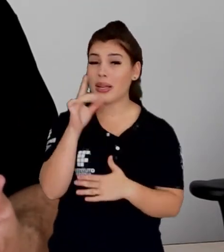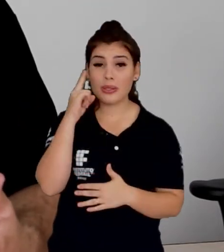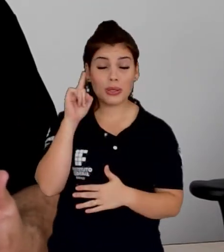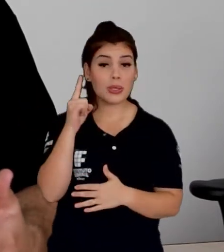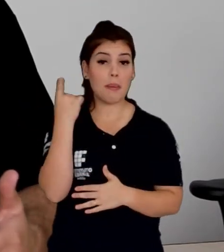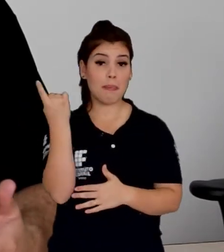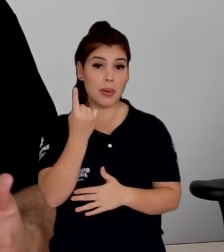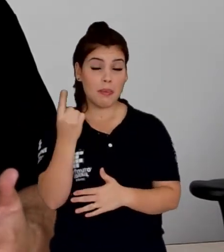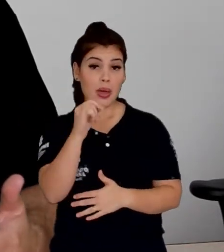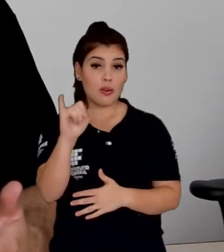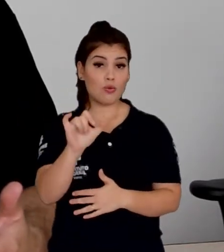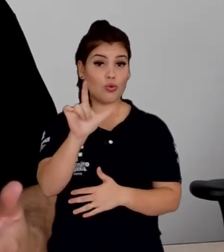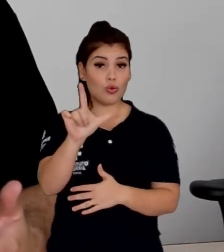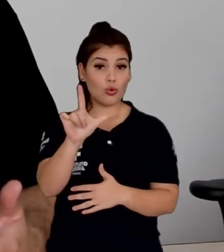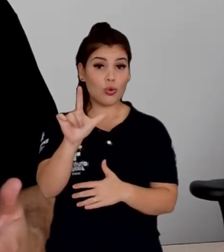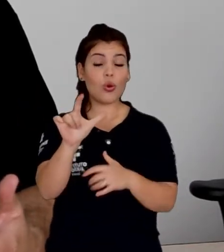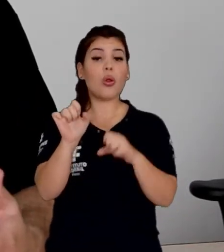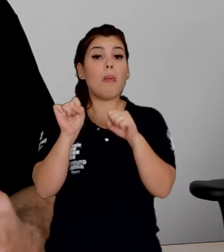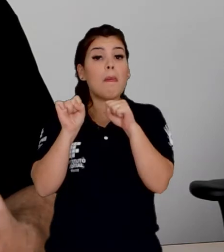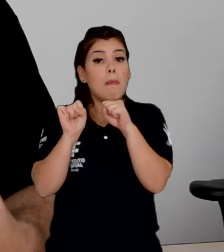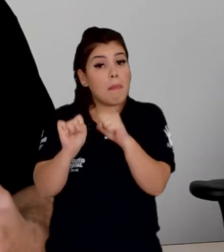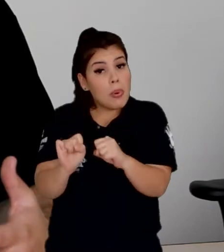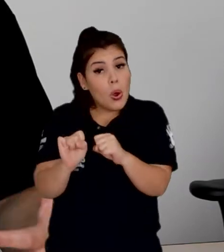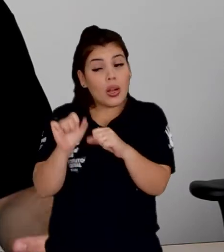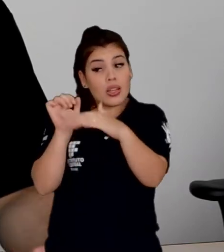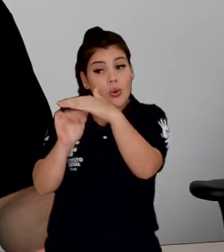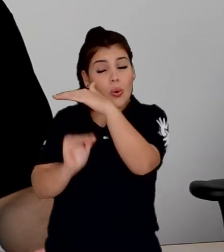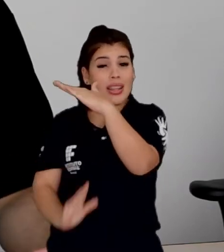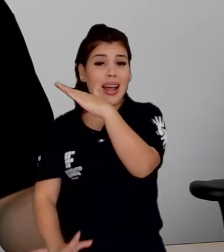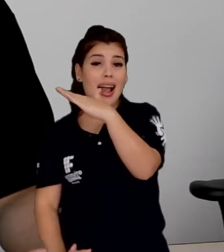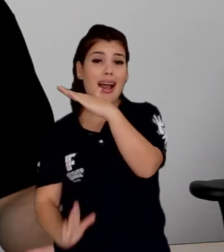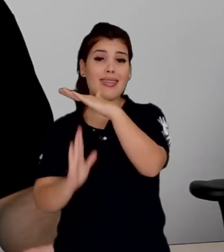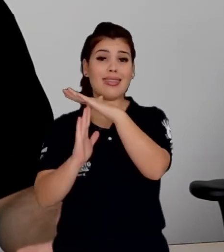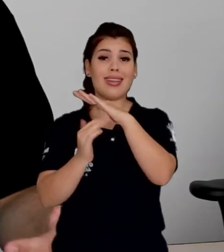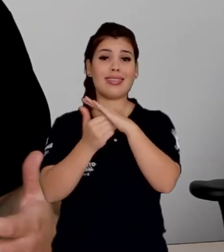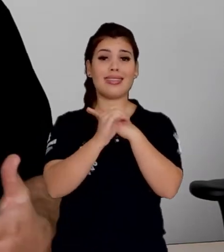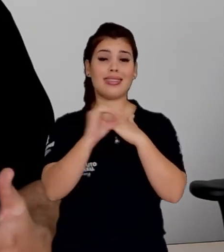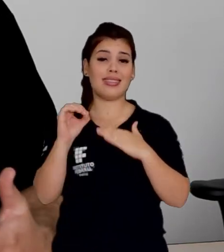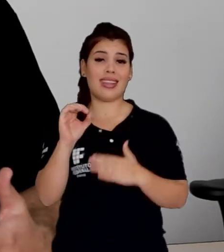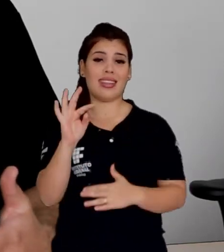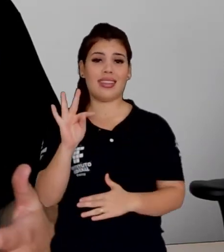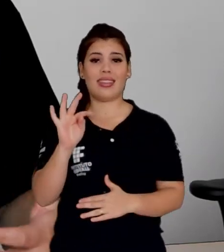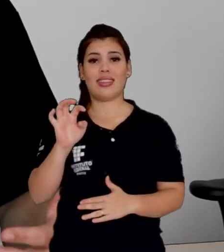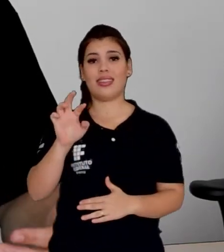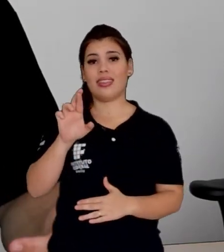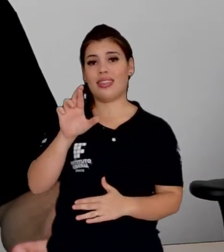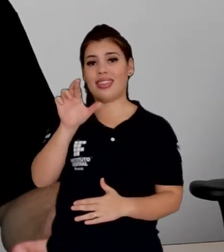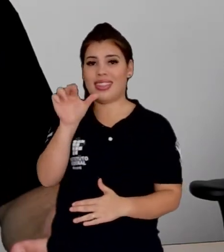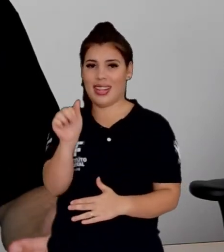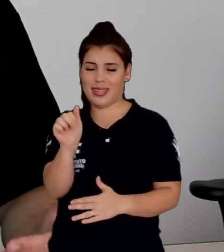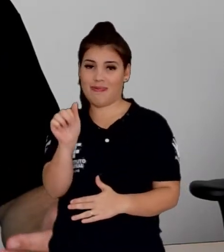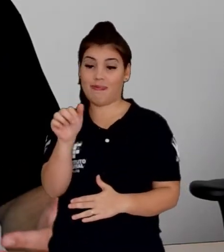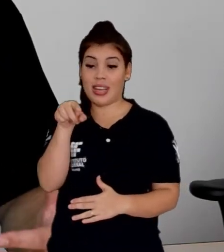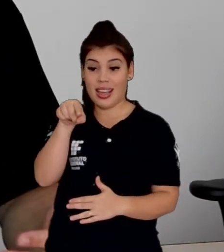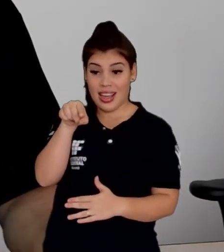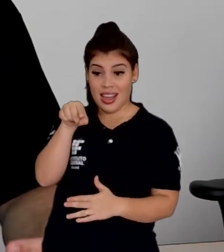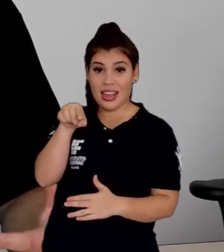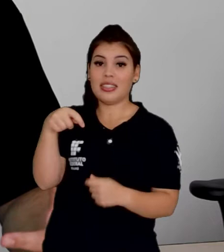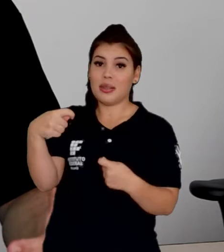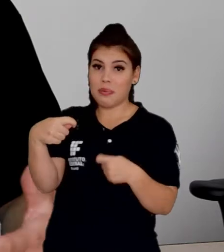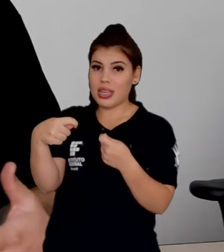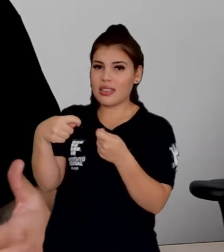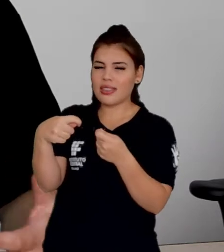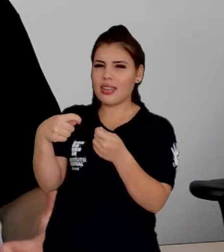armazenamento de 100 Tera para todas as contas que nós temos. Então, nós vamos ter que fazer uma divisão aí desse